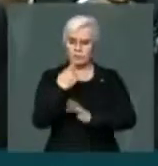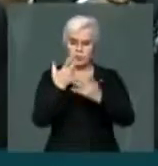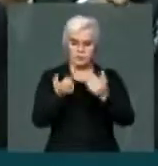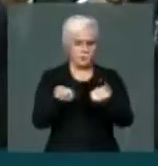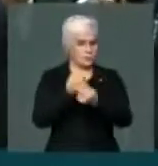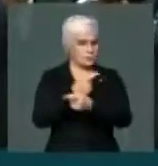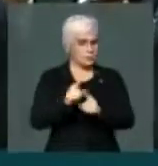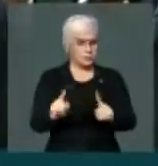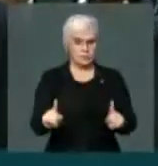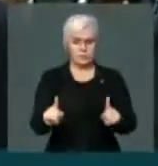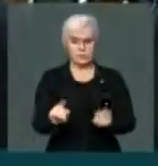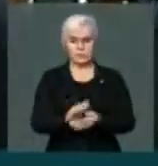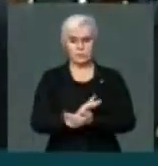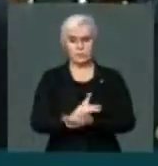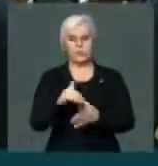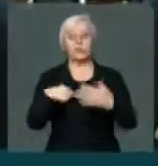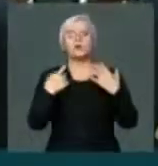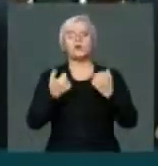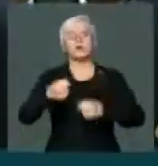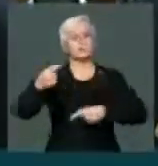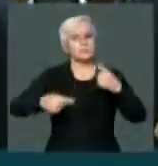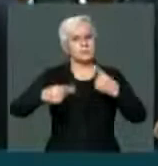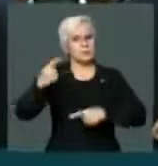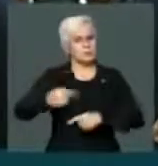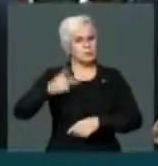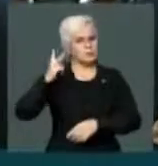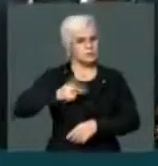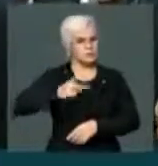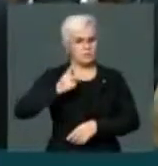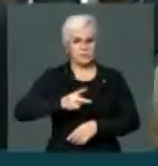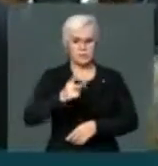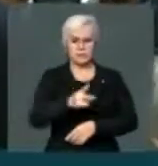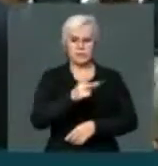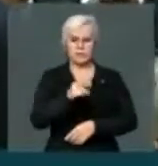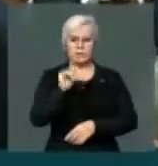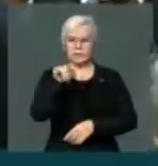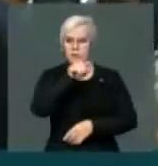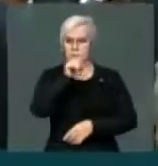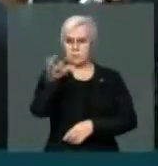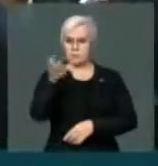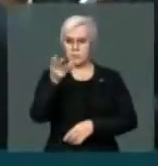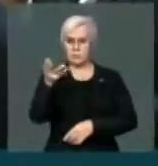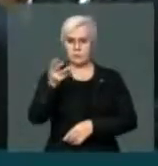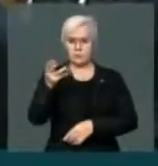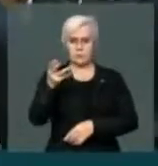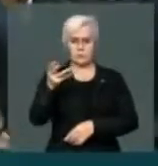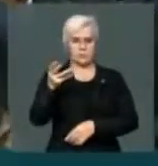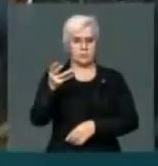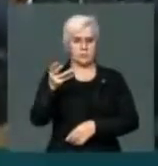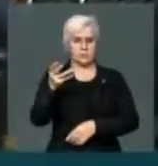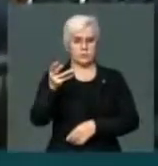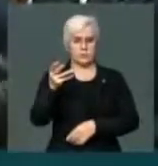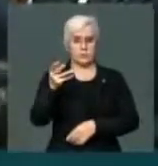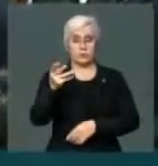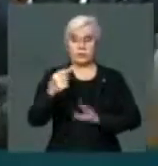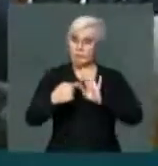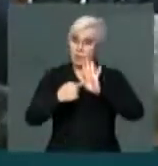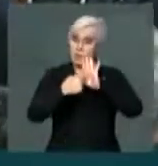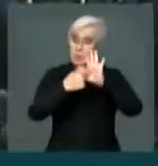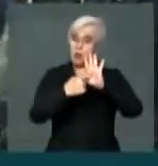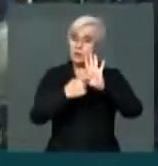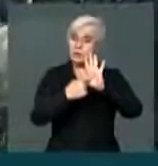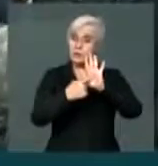isso. Nós vamos debater isso decentemente. E quem quiser, bota lá o dedo no painel.